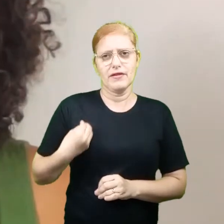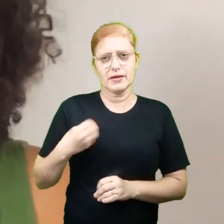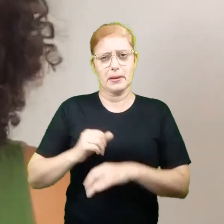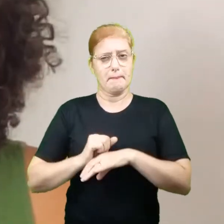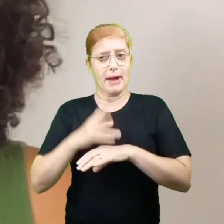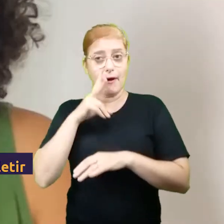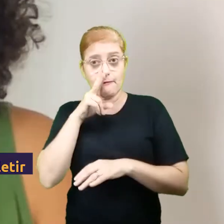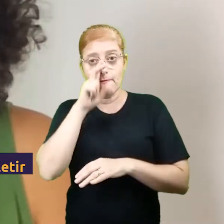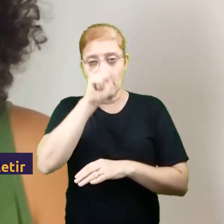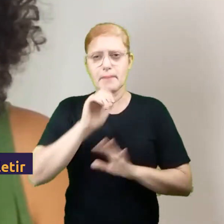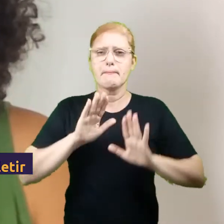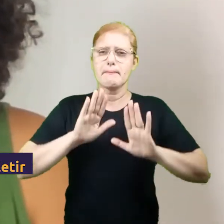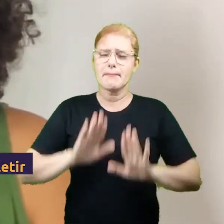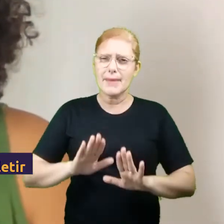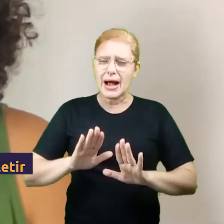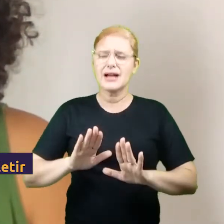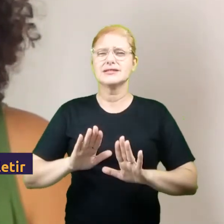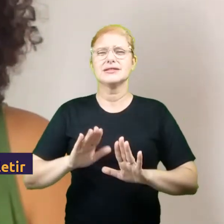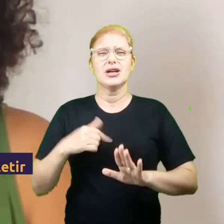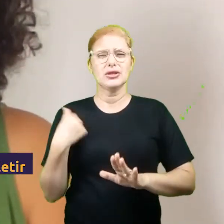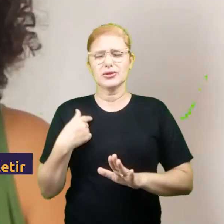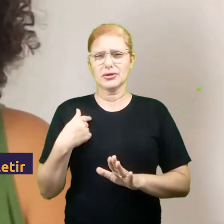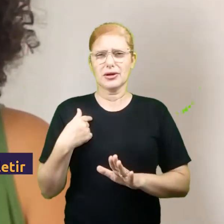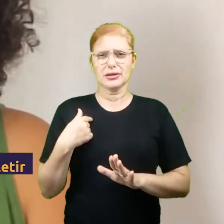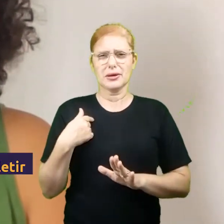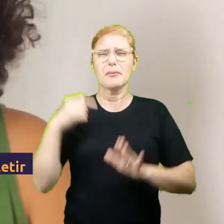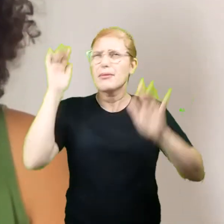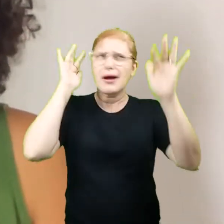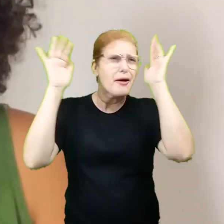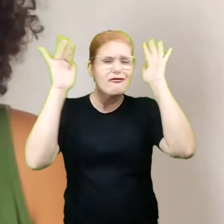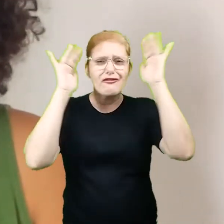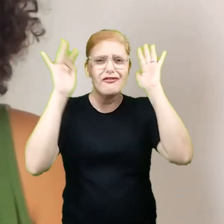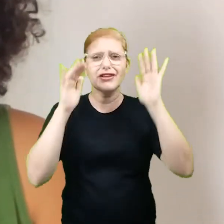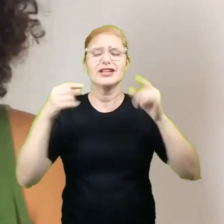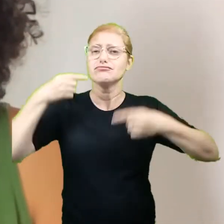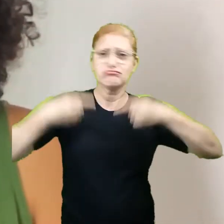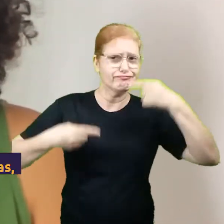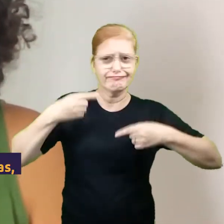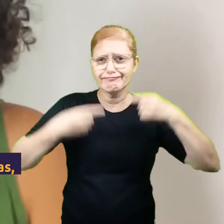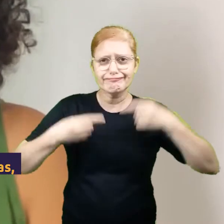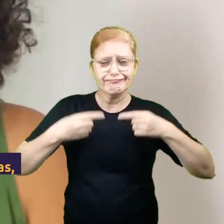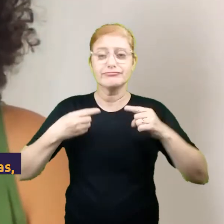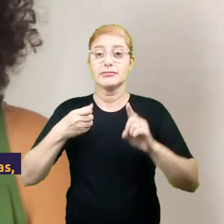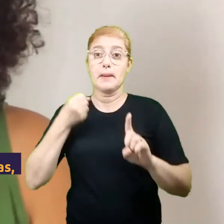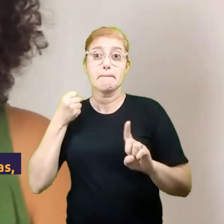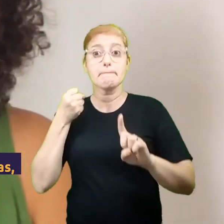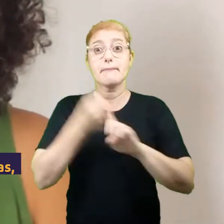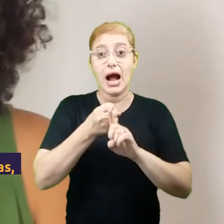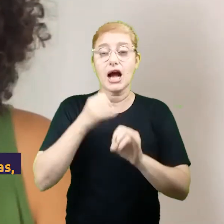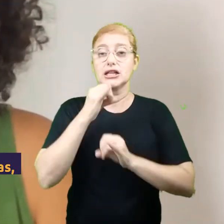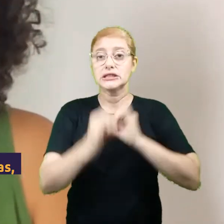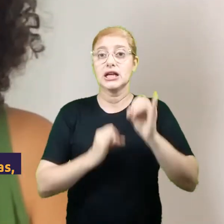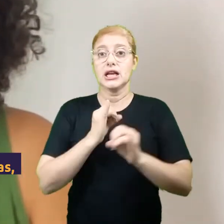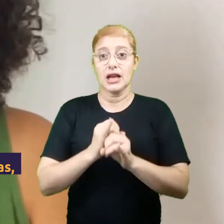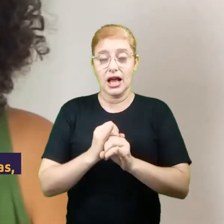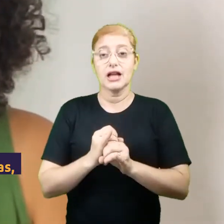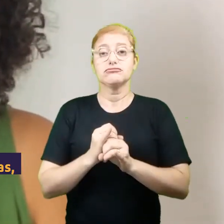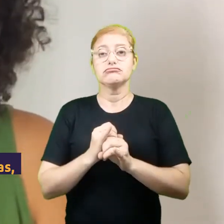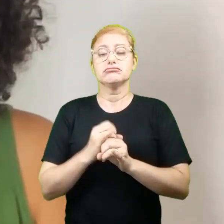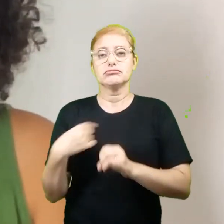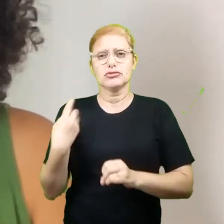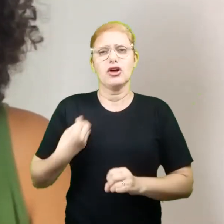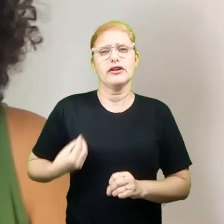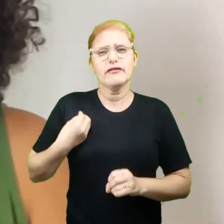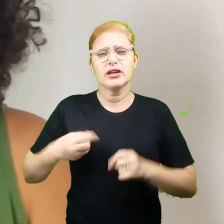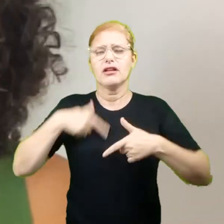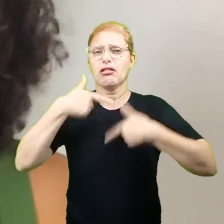mais intensa. Mas poucas vezes a gente para para refletir e para discutir o impacto da internet nas nossas vidas,